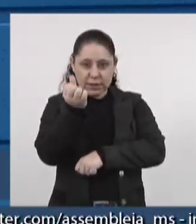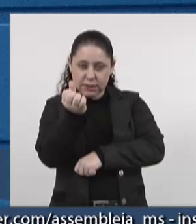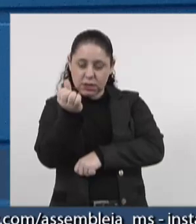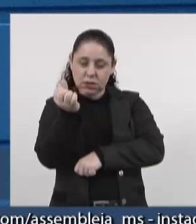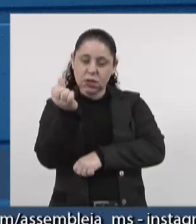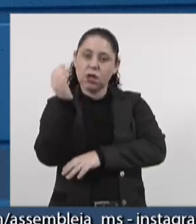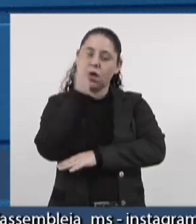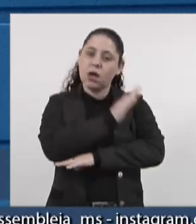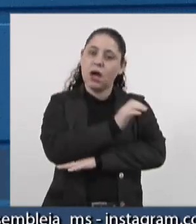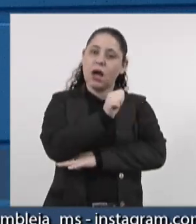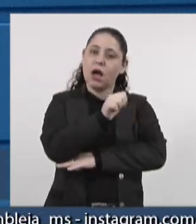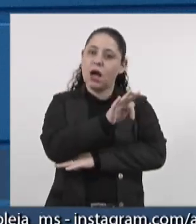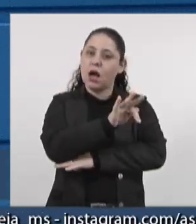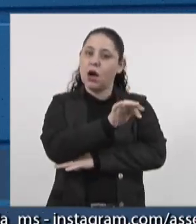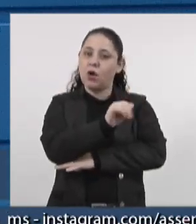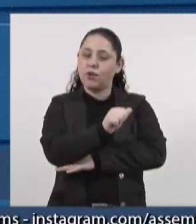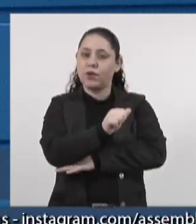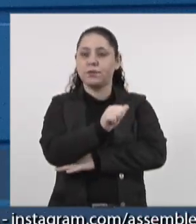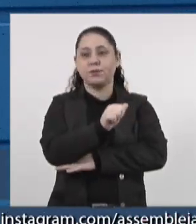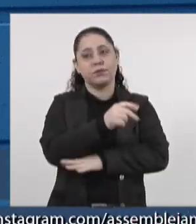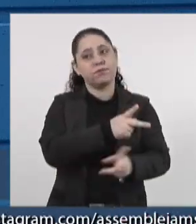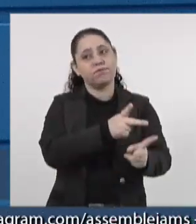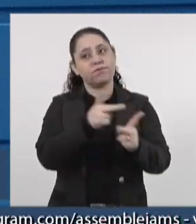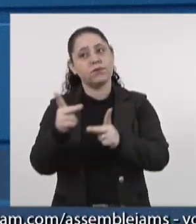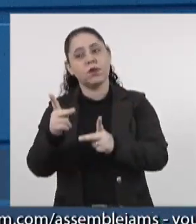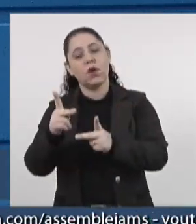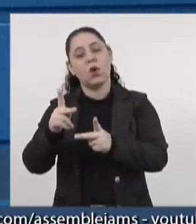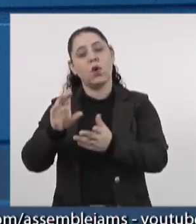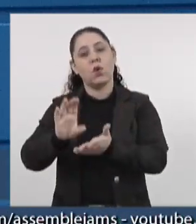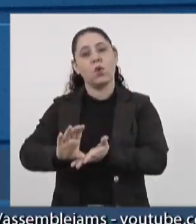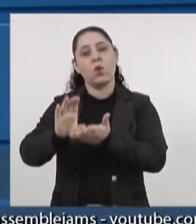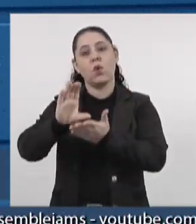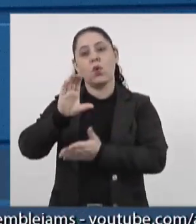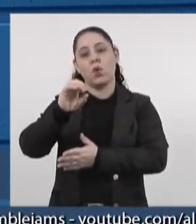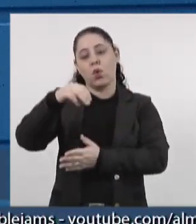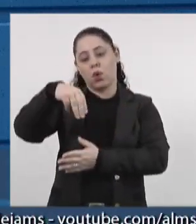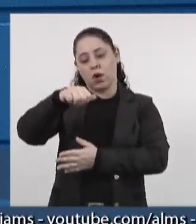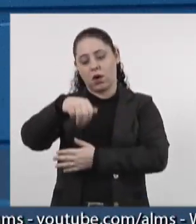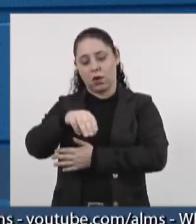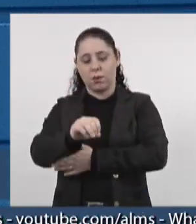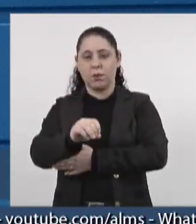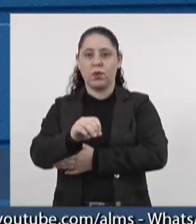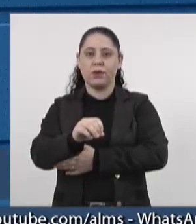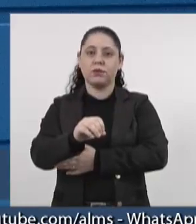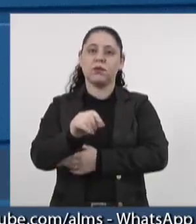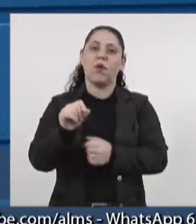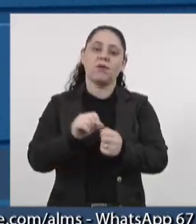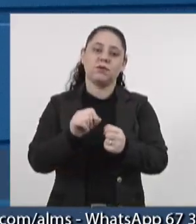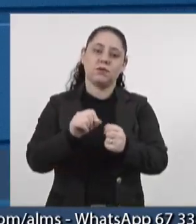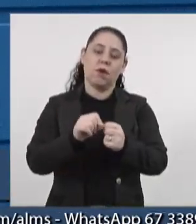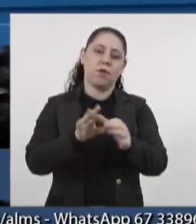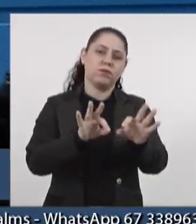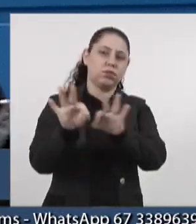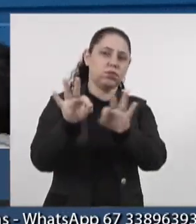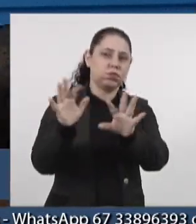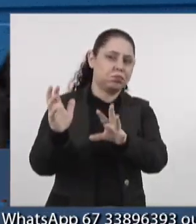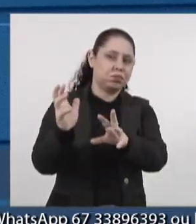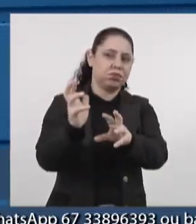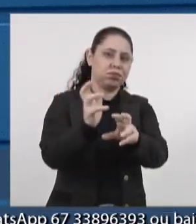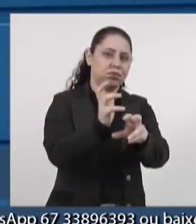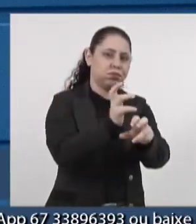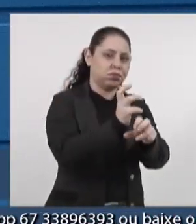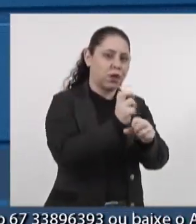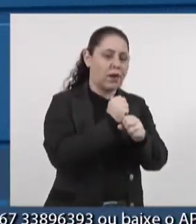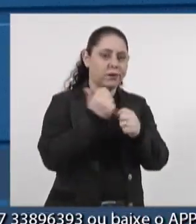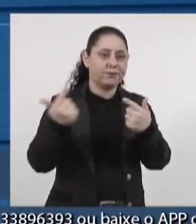17 horas, vamos fazer uma visita à cooperativa Coamo. Então, arregimentando o parcelo da sociedade